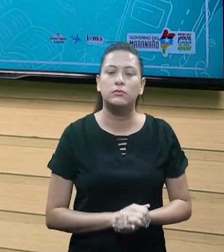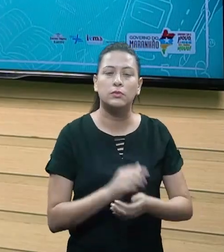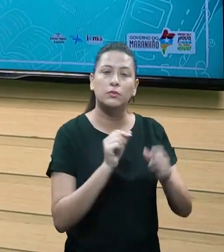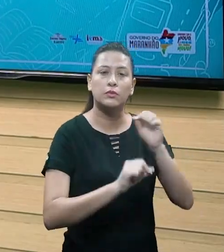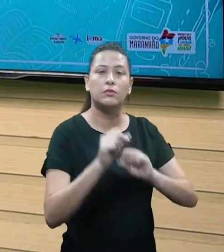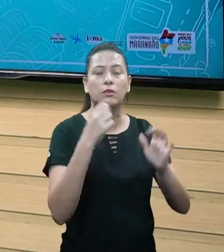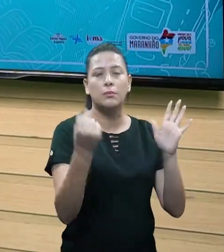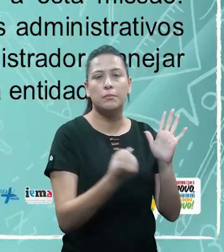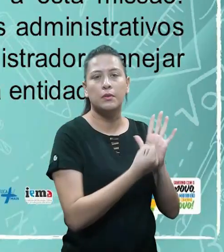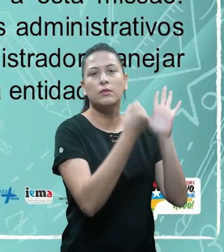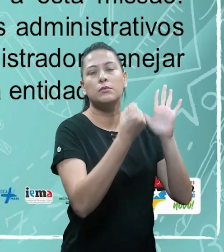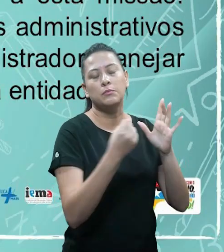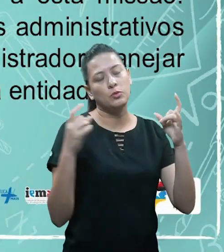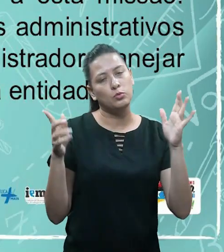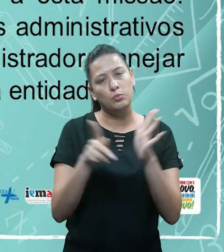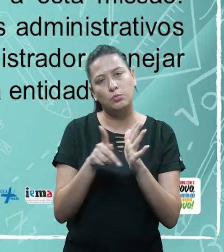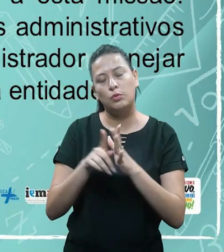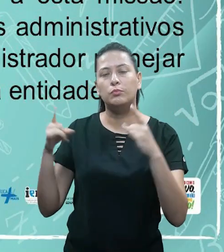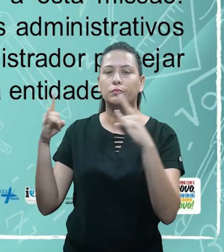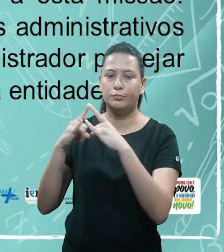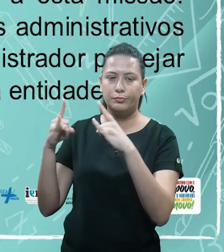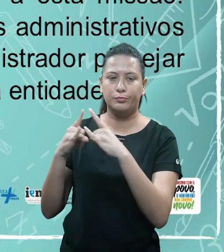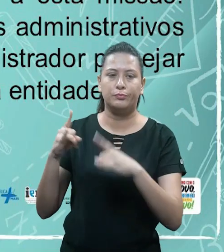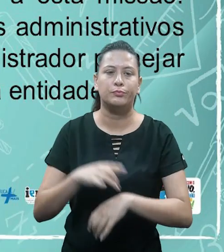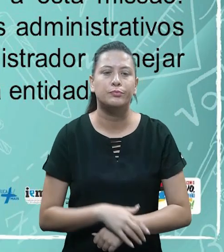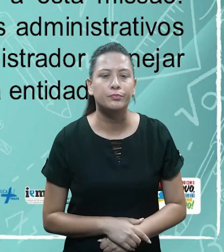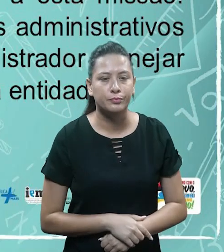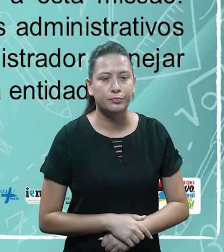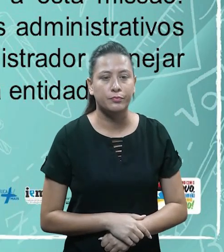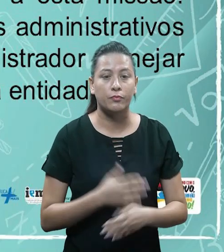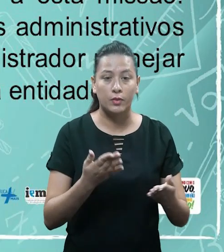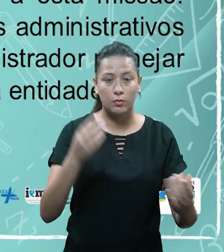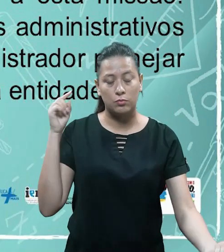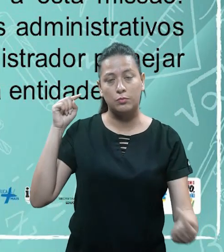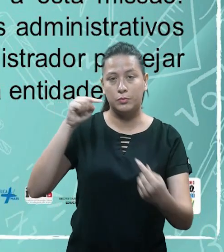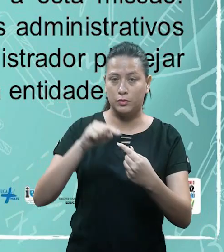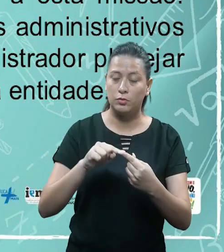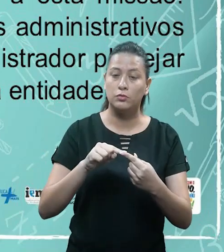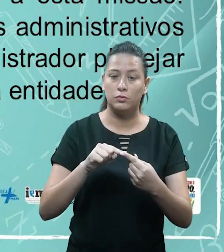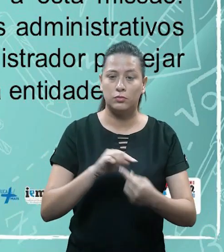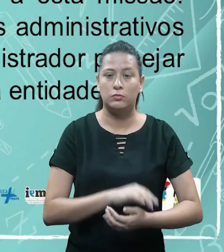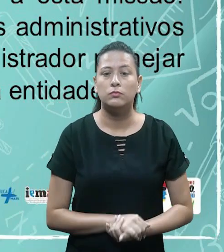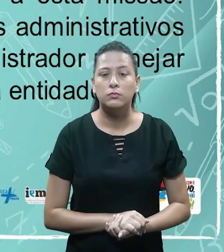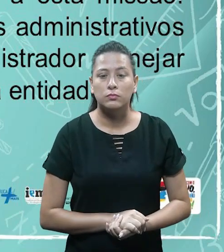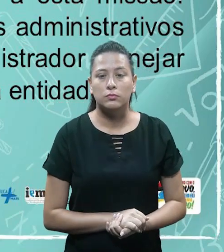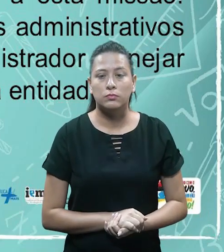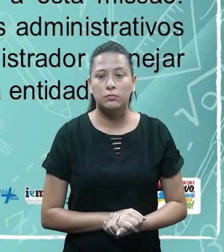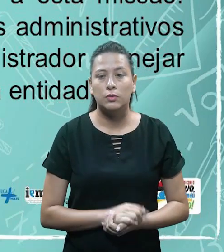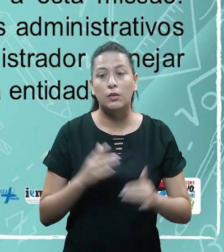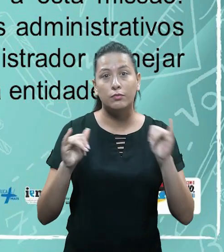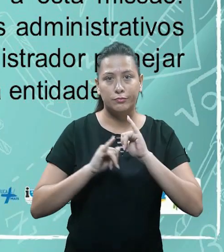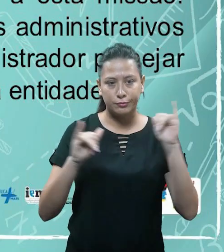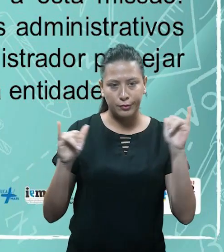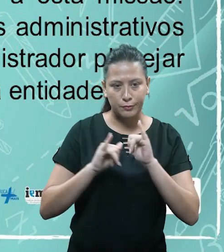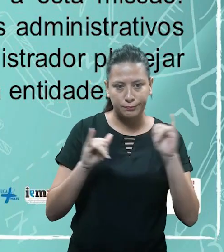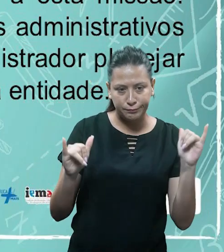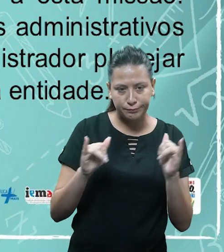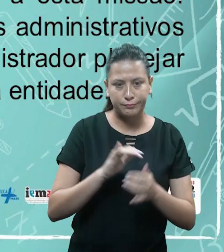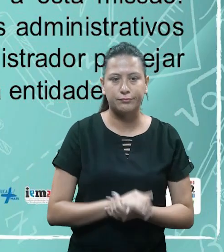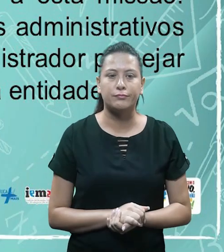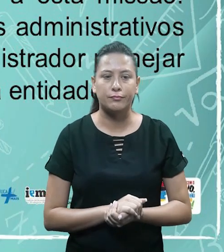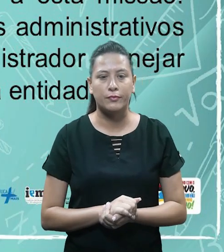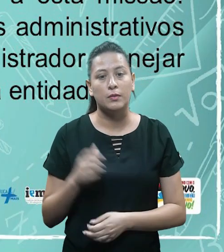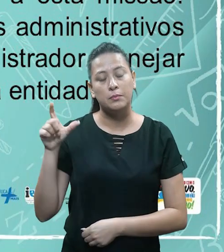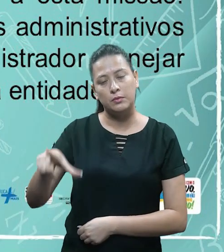o patrimônio de uma instituição, certinho? Um dos objetivos da contabilidade é gerar informações